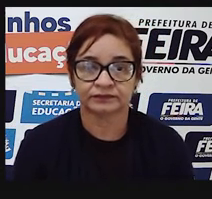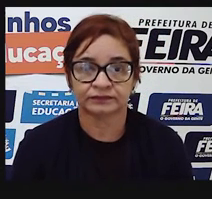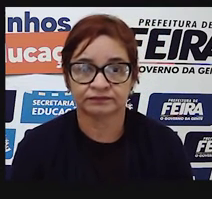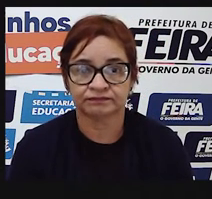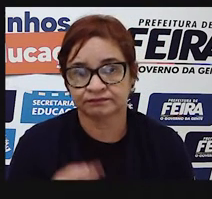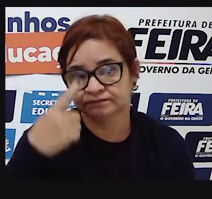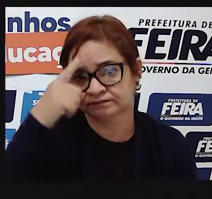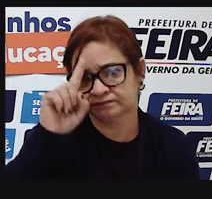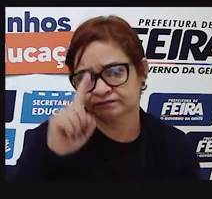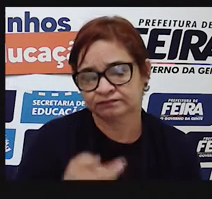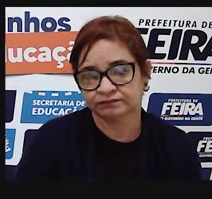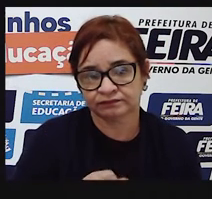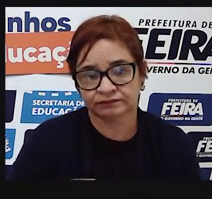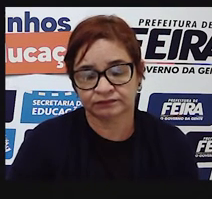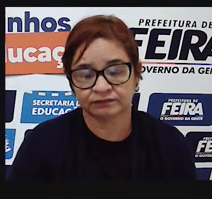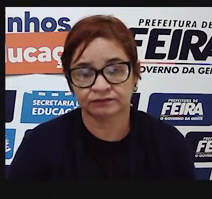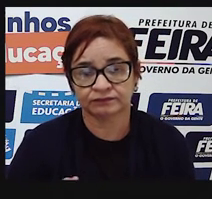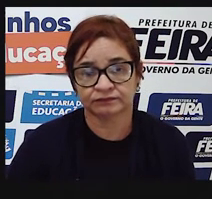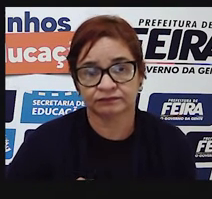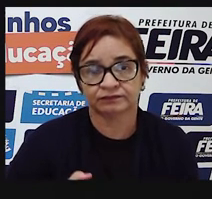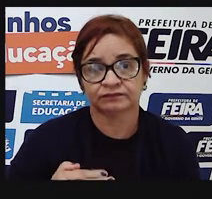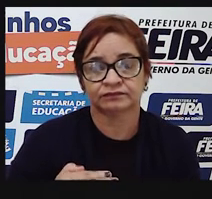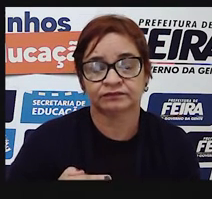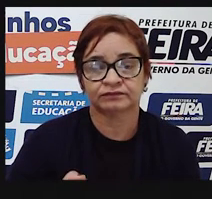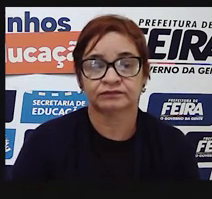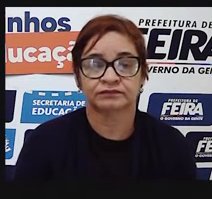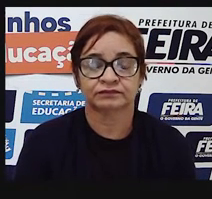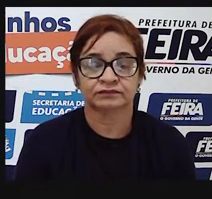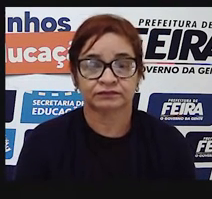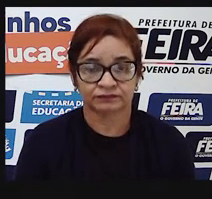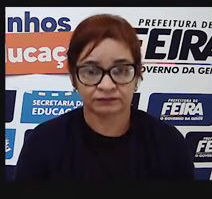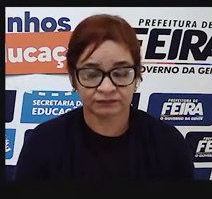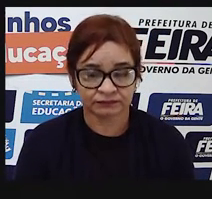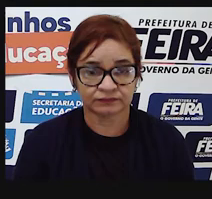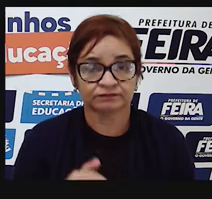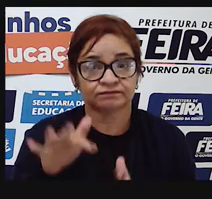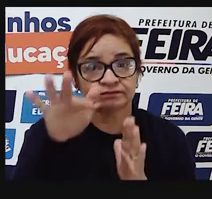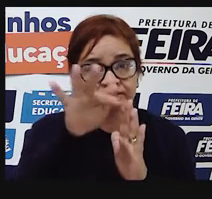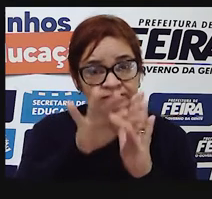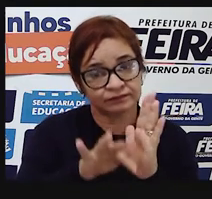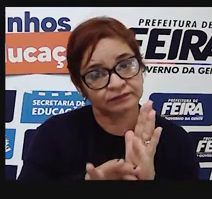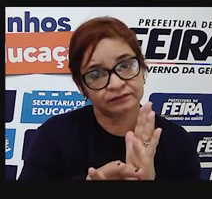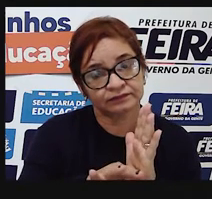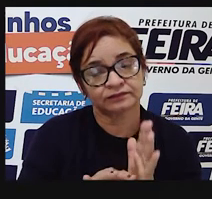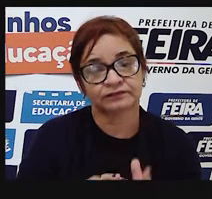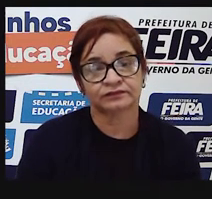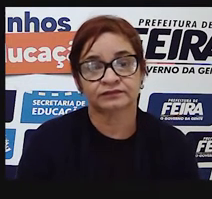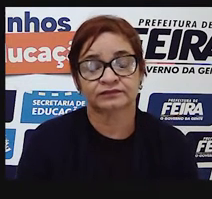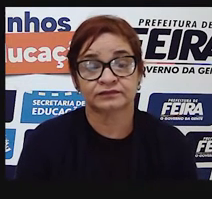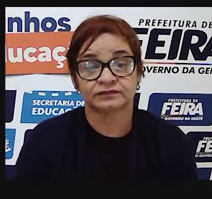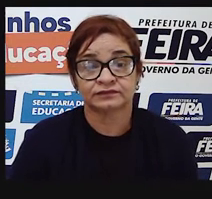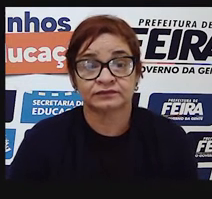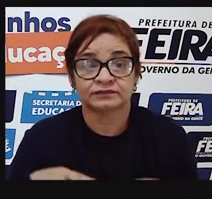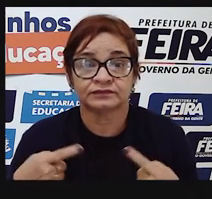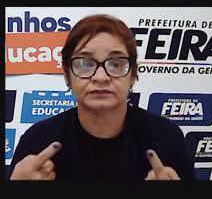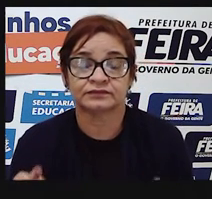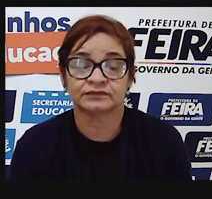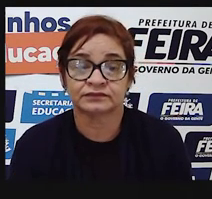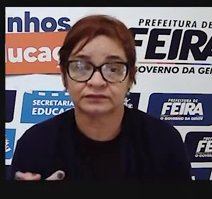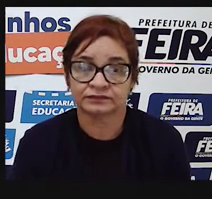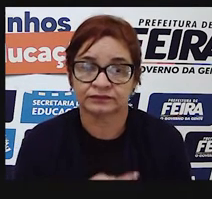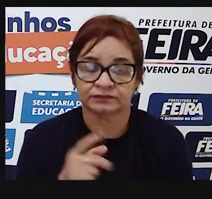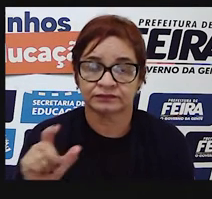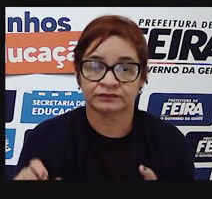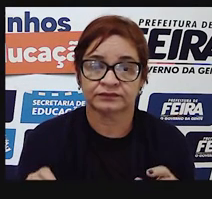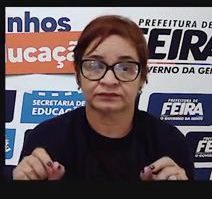escrita e, a partir daí, ele começou a criar textos. Mas, acontece que